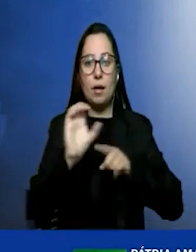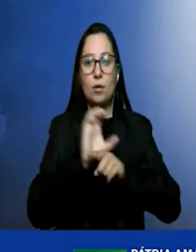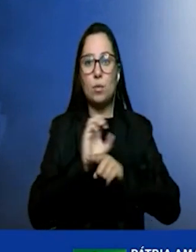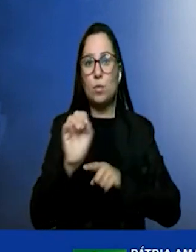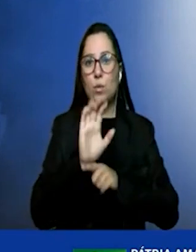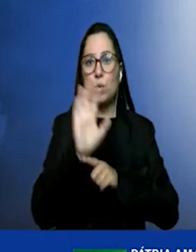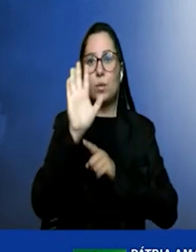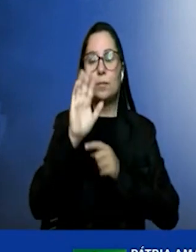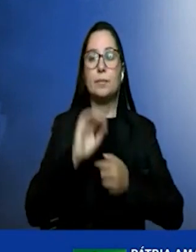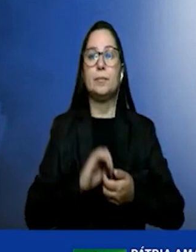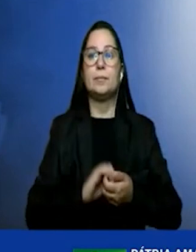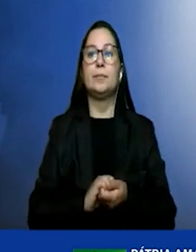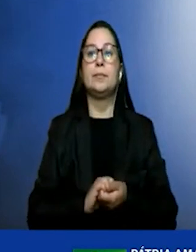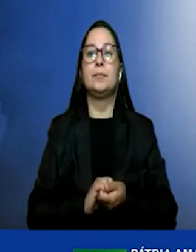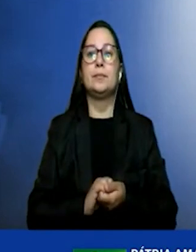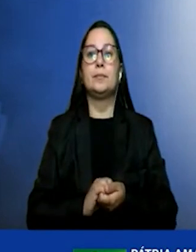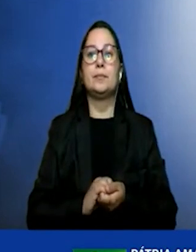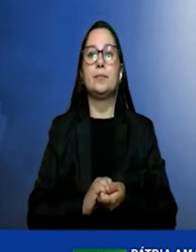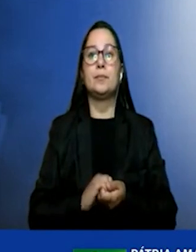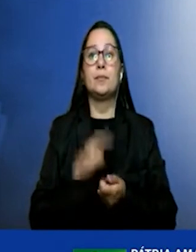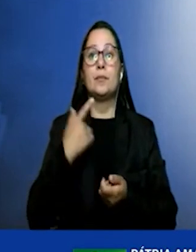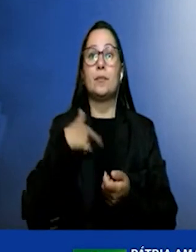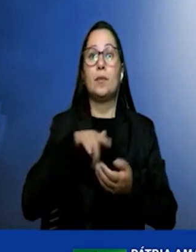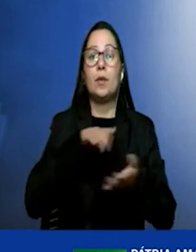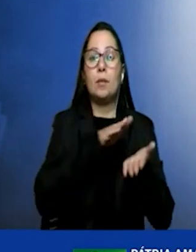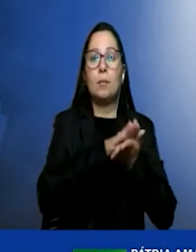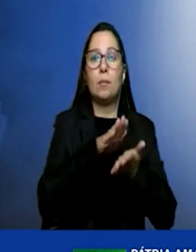Ao produzir ureia e amônia,